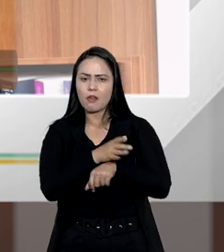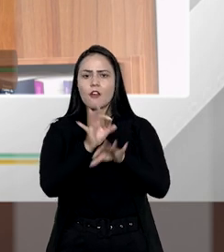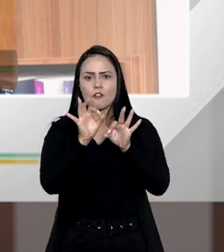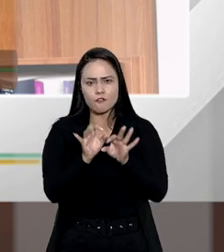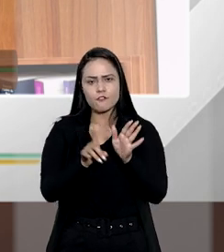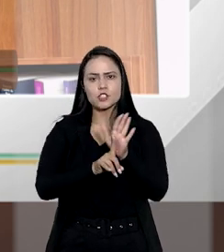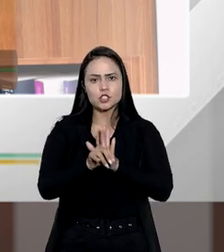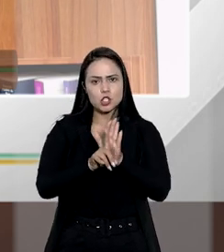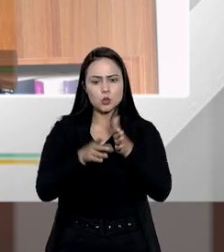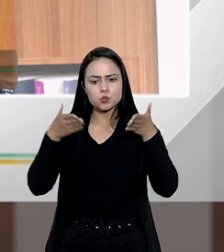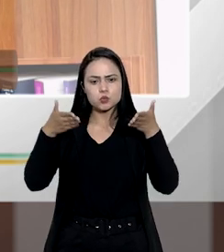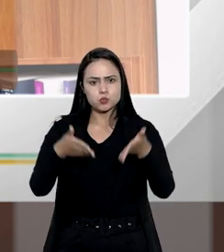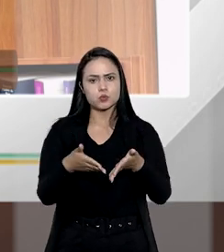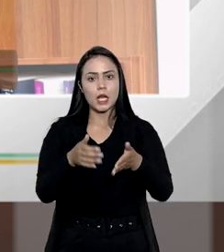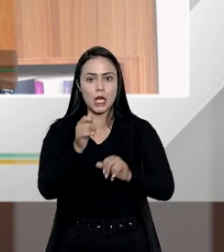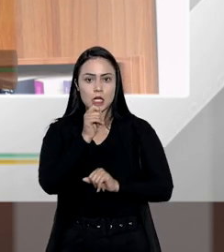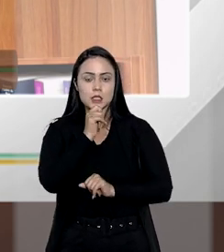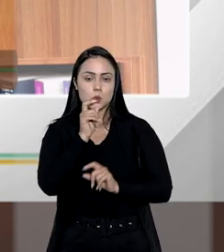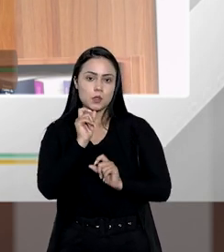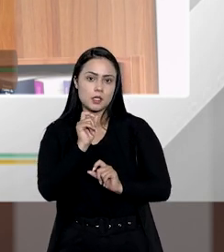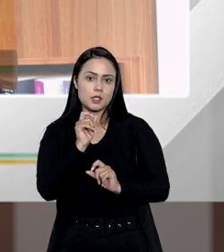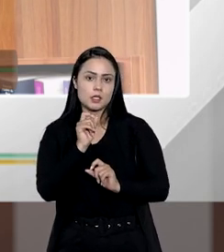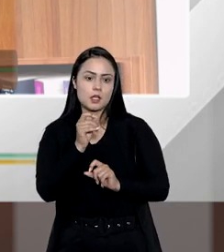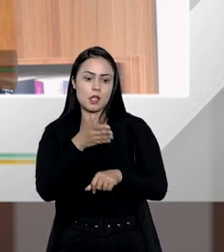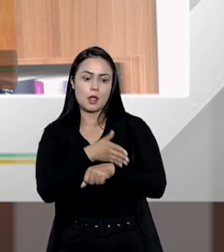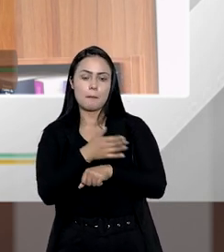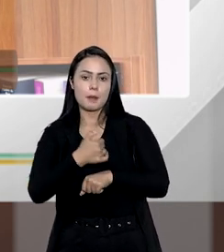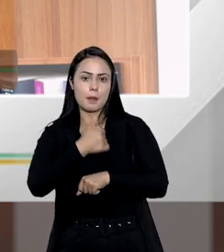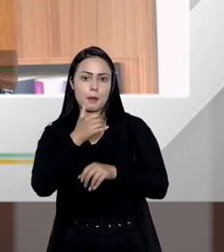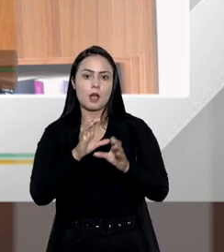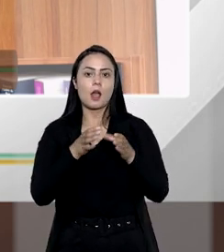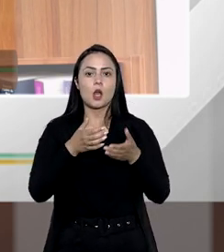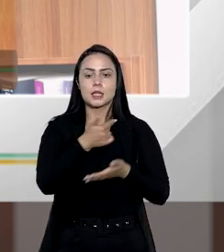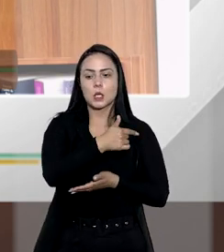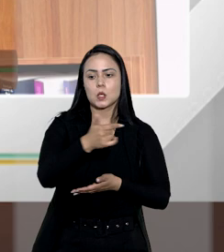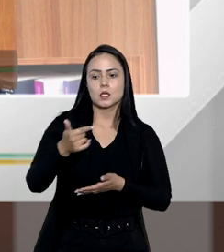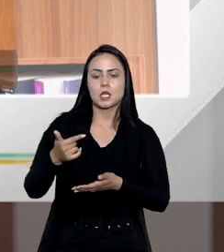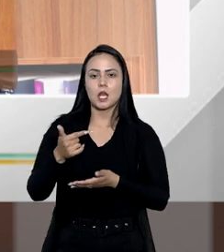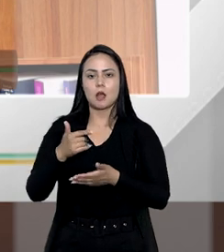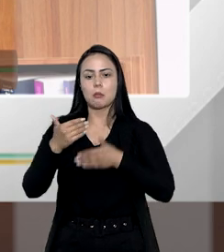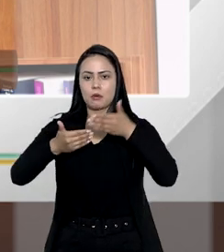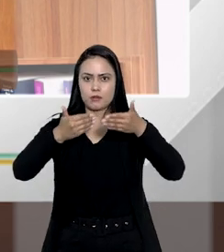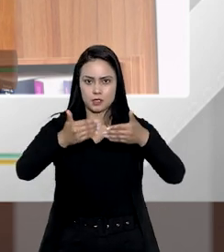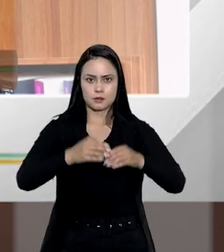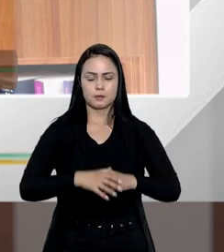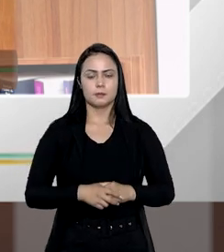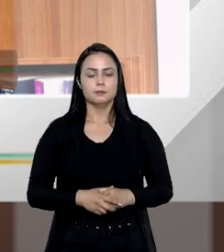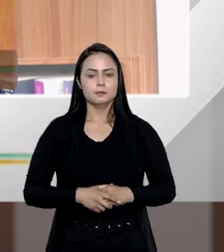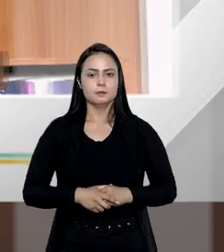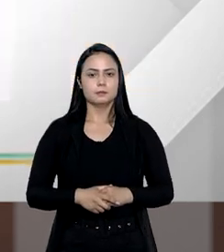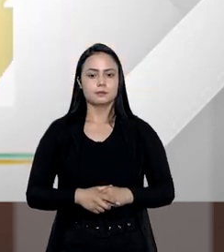investigação de forma direta, ainda que o ascendente de primeiro grau não tenha tomado essa providência.